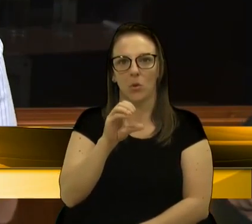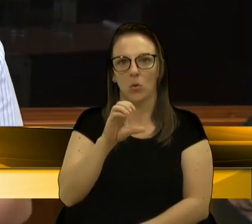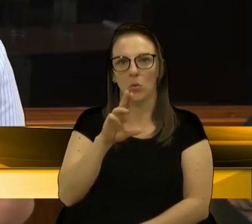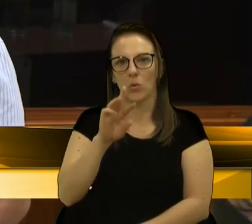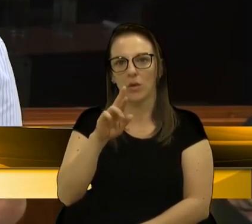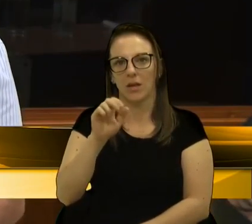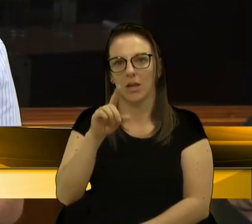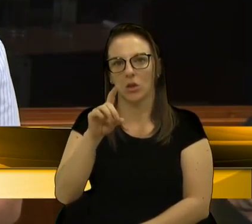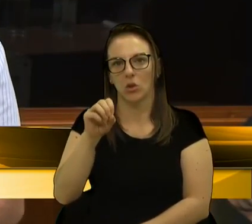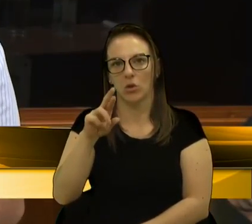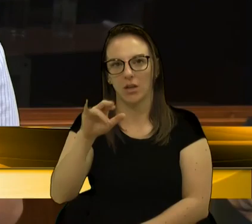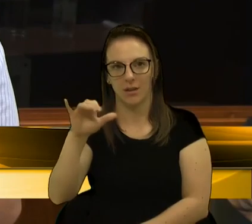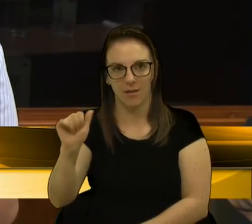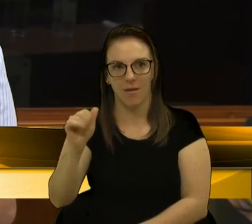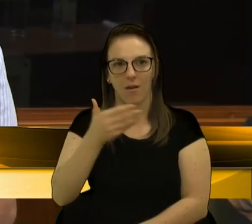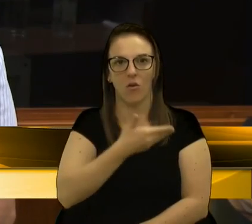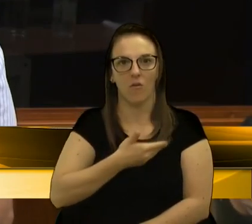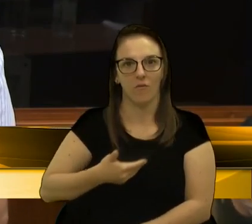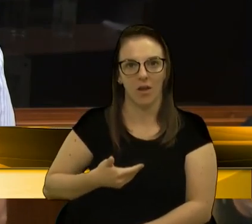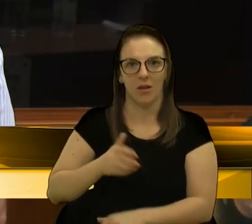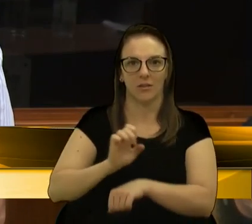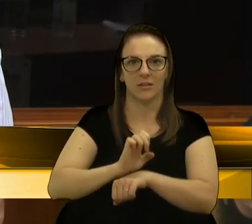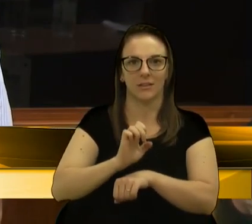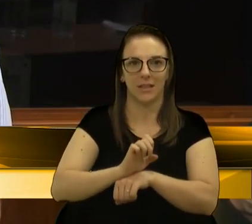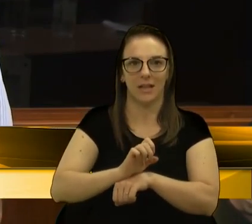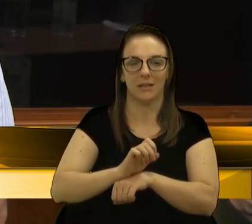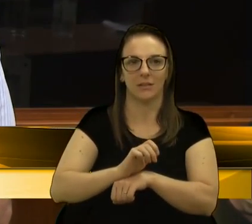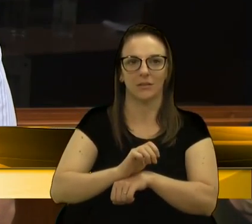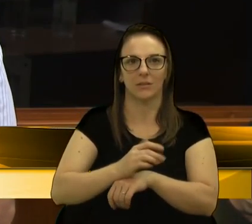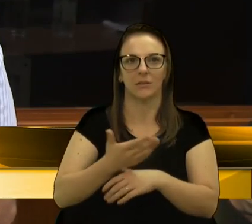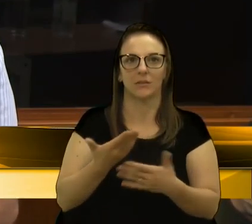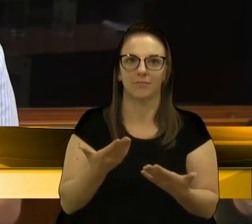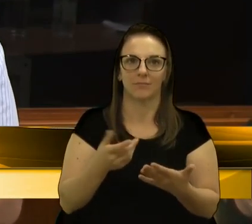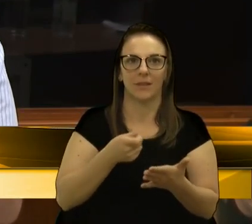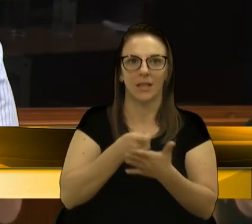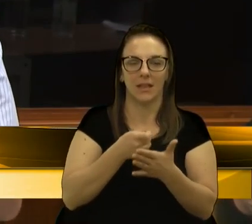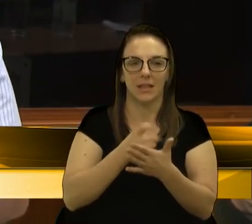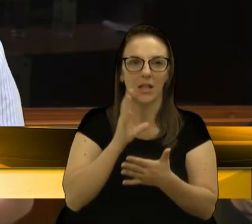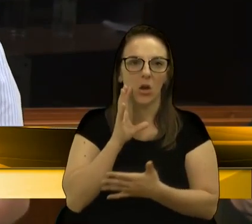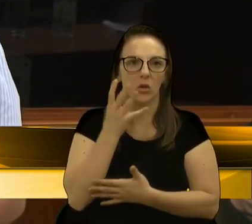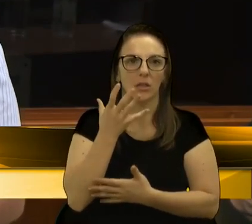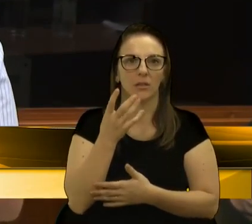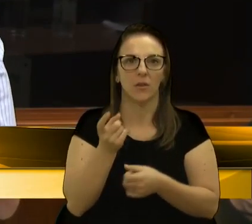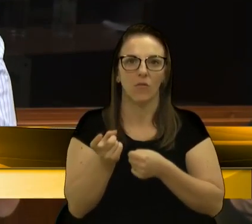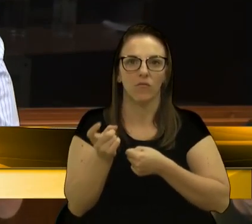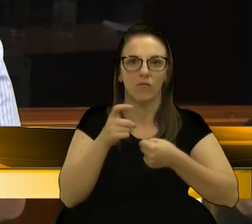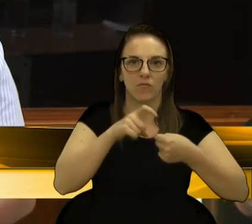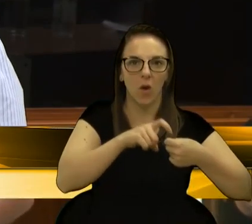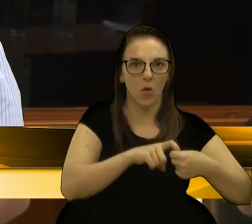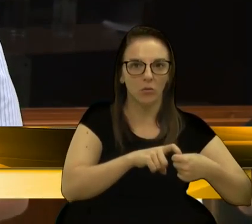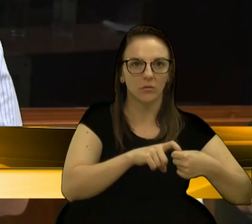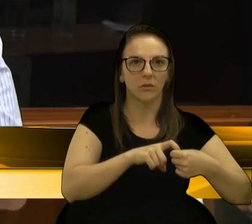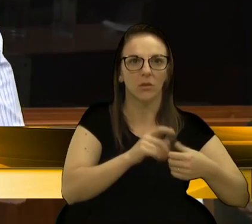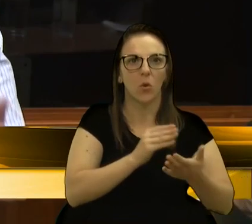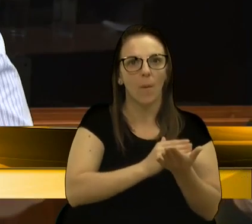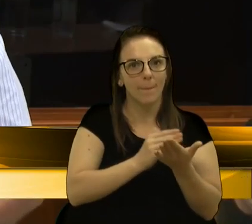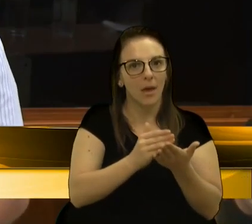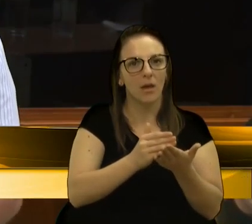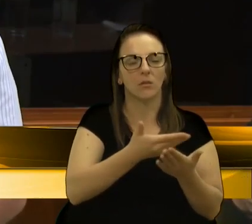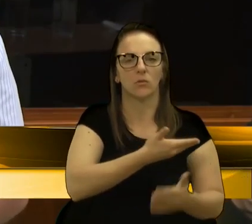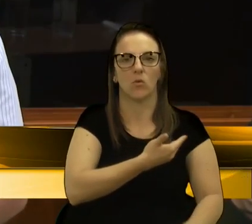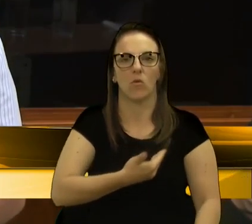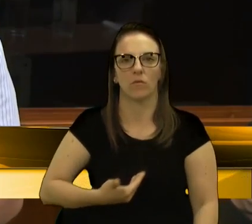conversando, para que isso acontecesse, né. Então, eu vejo, retomando, em começo de governo, governo,